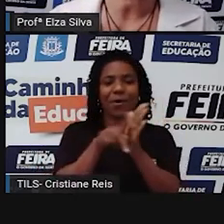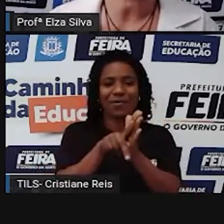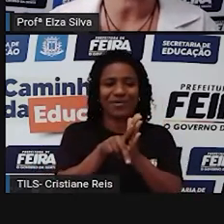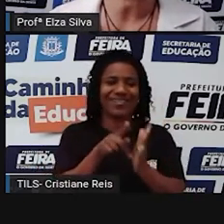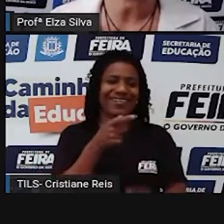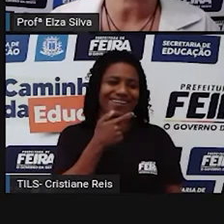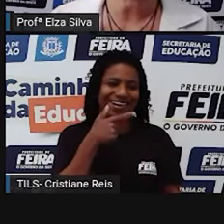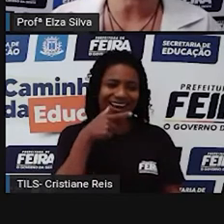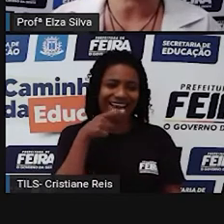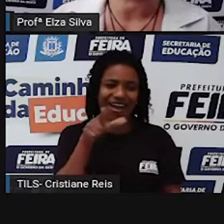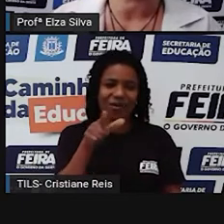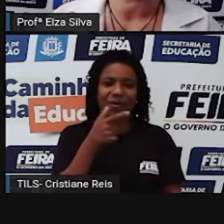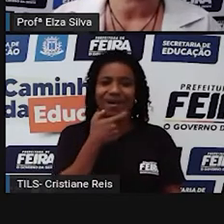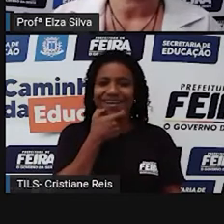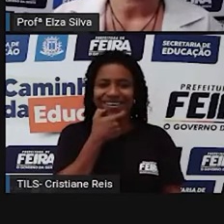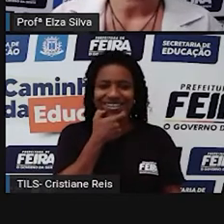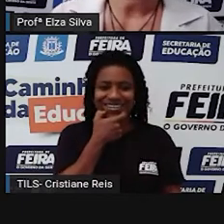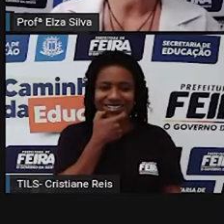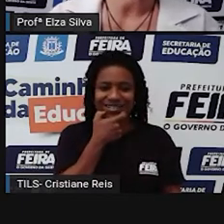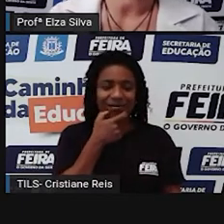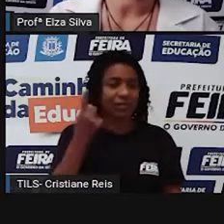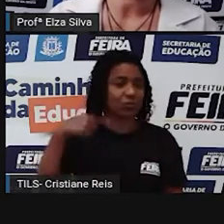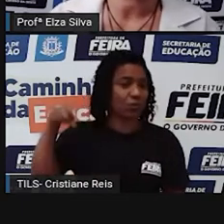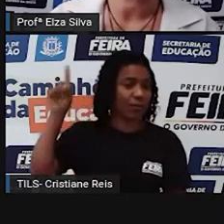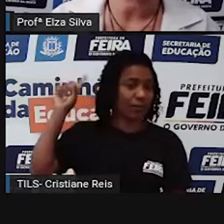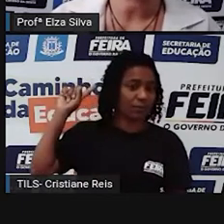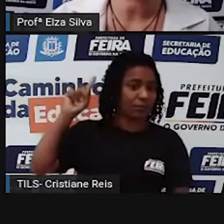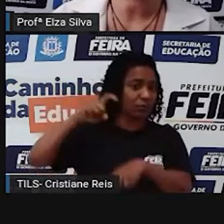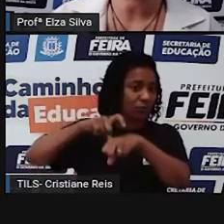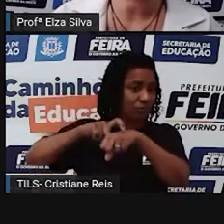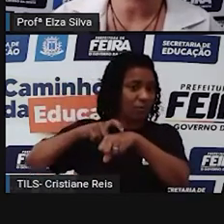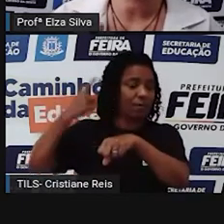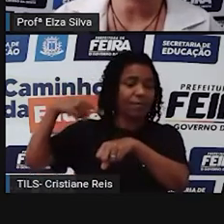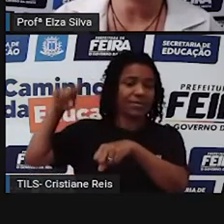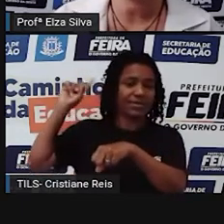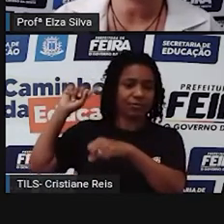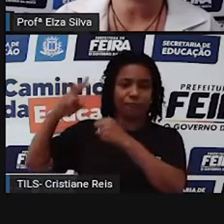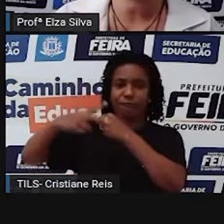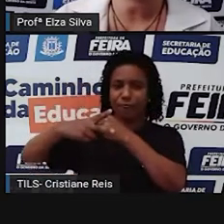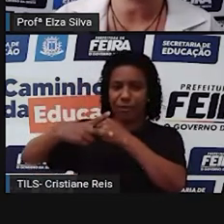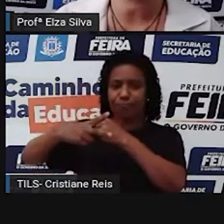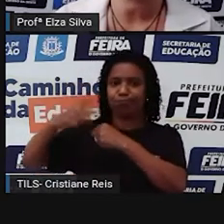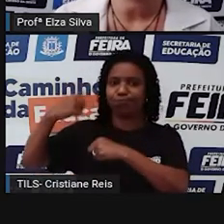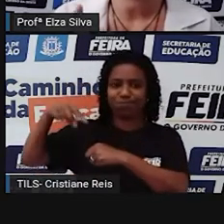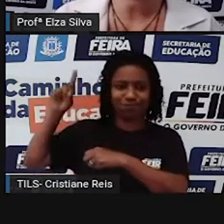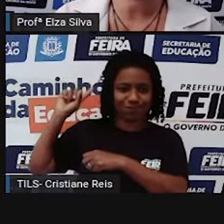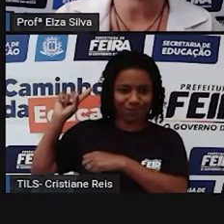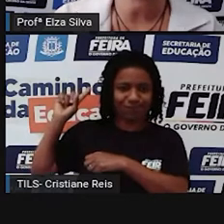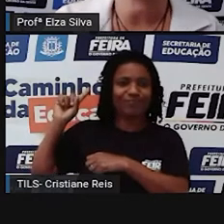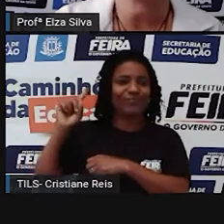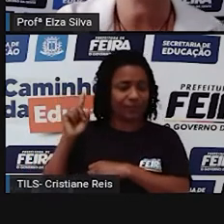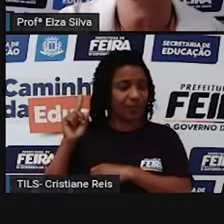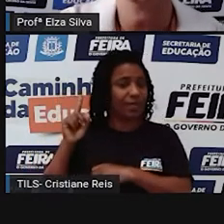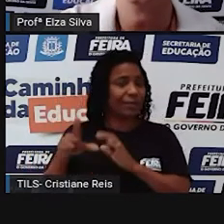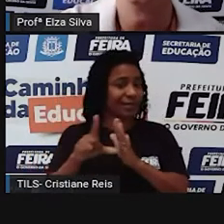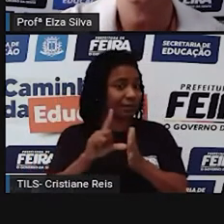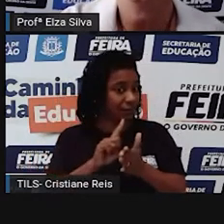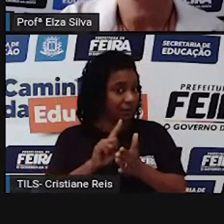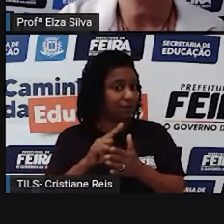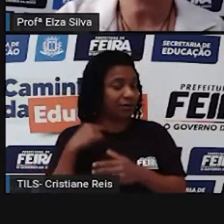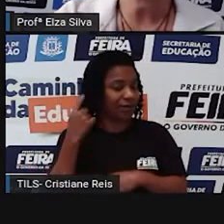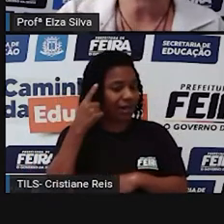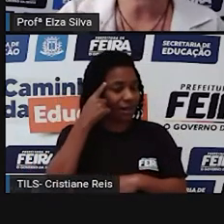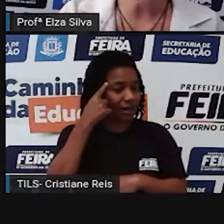com foco no passado. Mas é importante que a gente se lembre primeiro um pouquinho dos verbos no presente